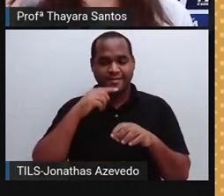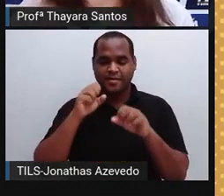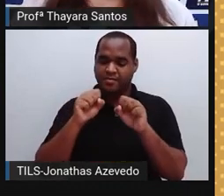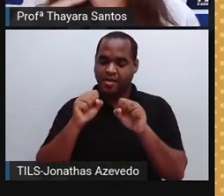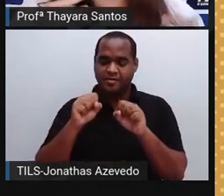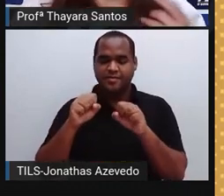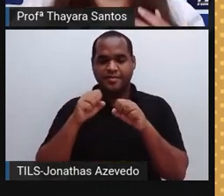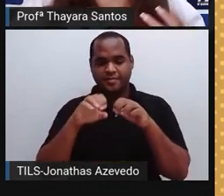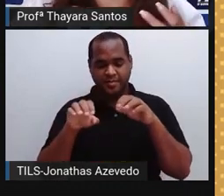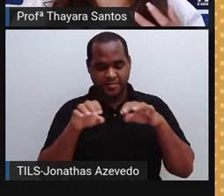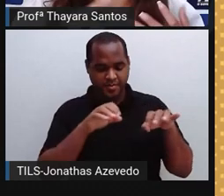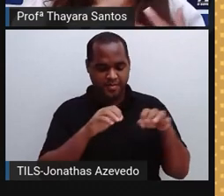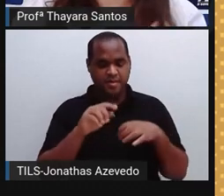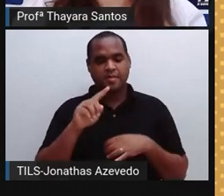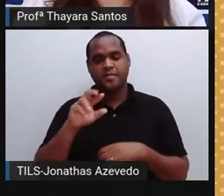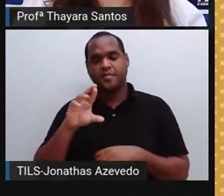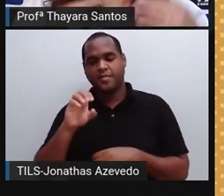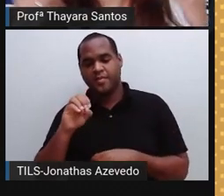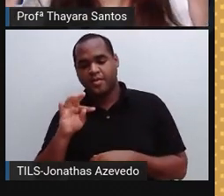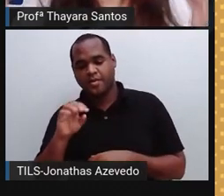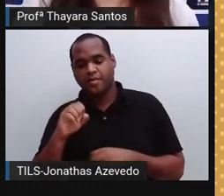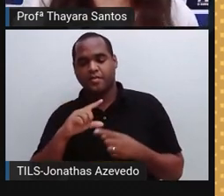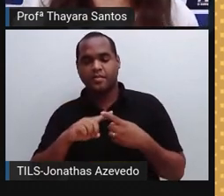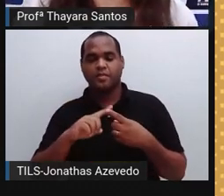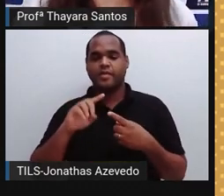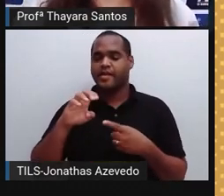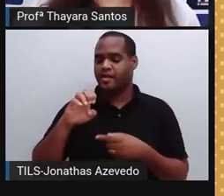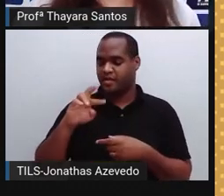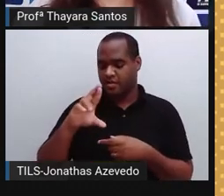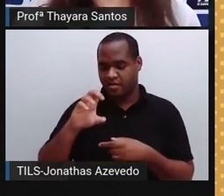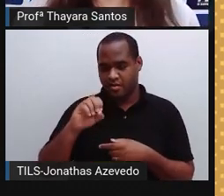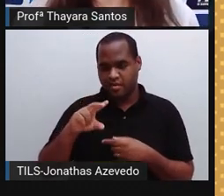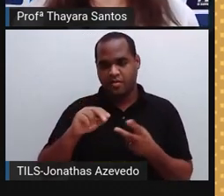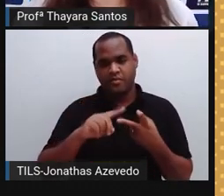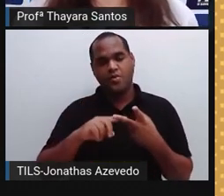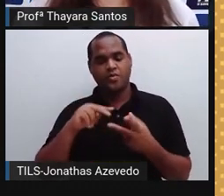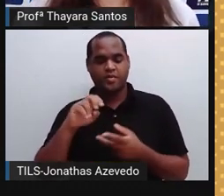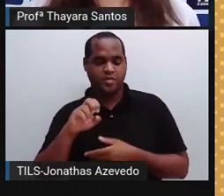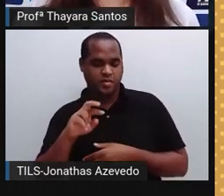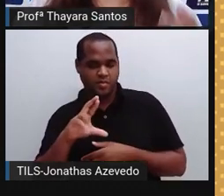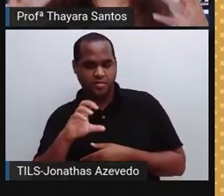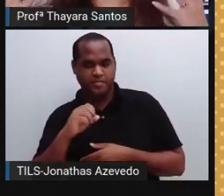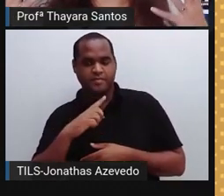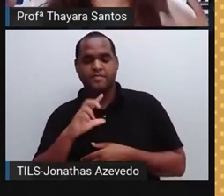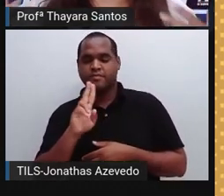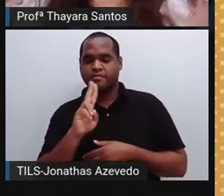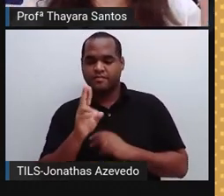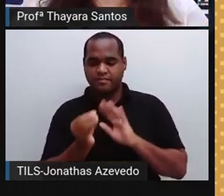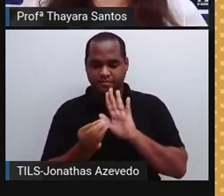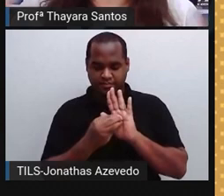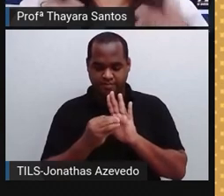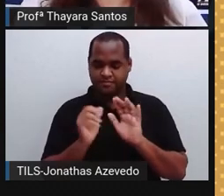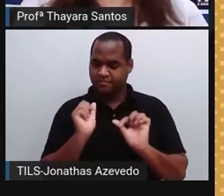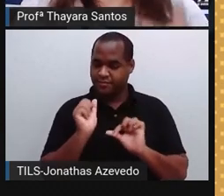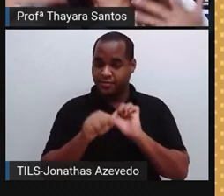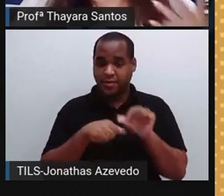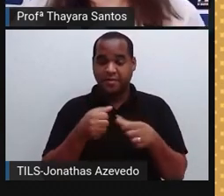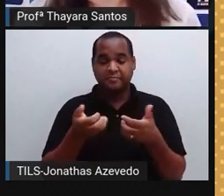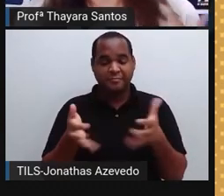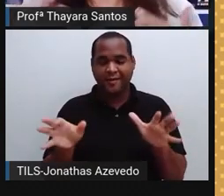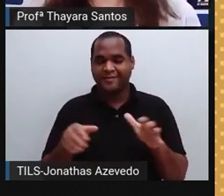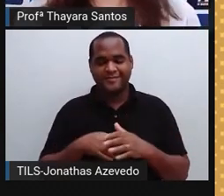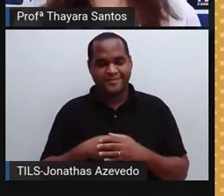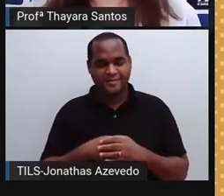menores, que no caso são próton, elétron e nêutron. Só que aí, já tinham colocado o nome. Não quiseram mudar esse nome. Então, até